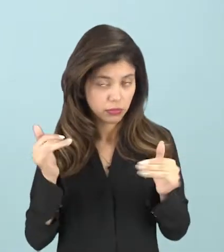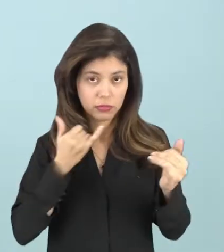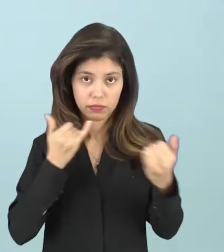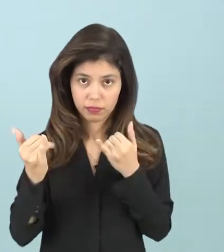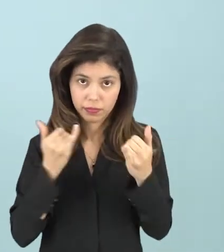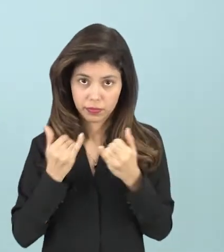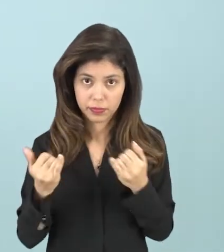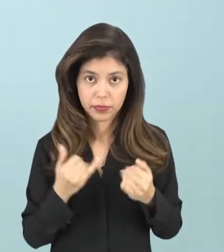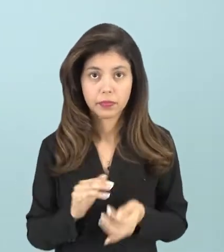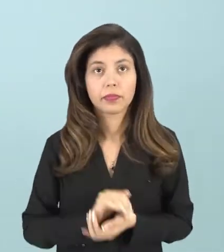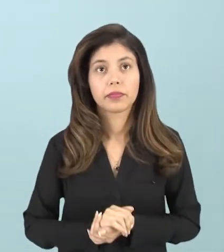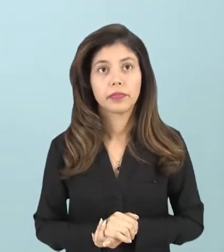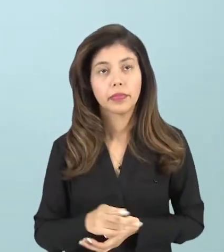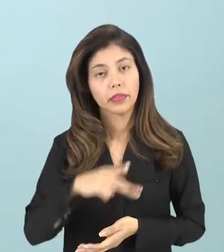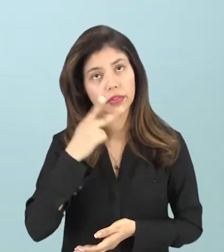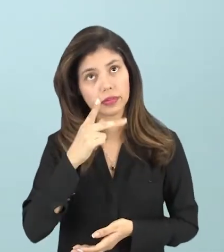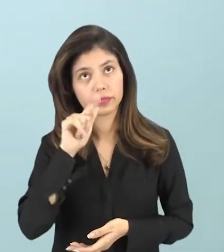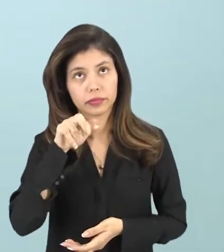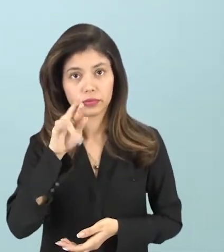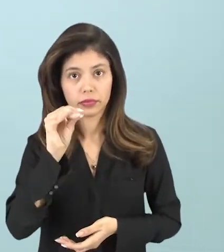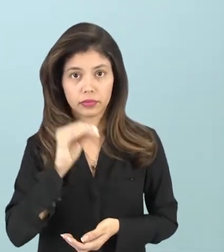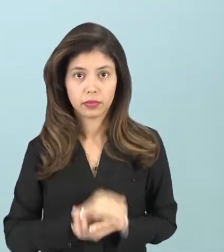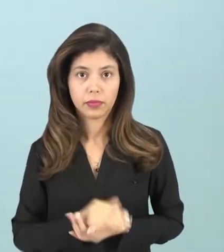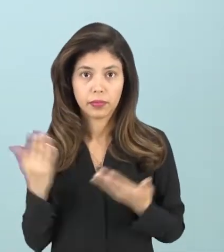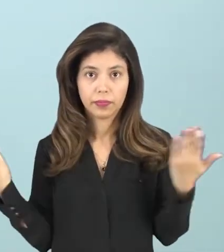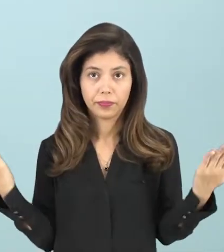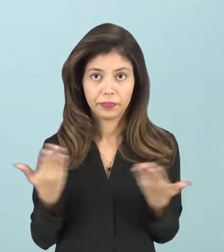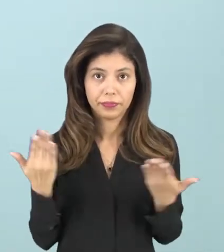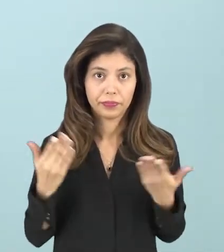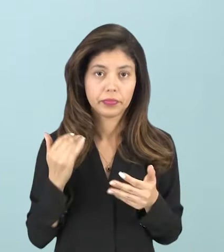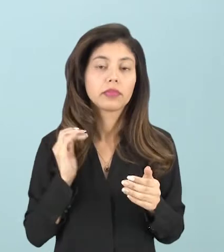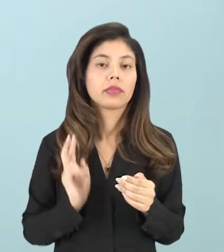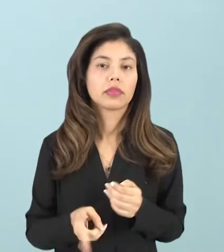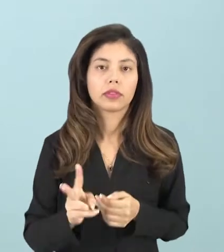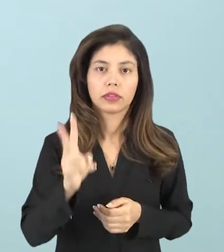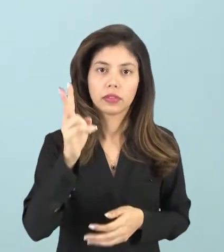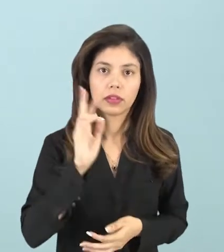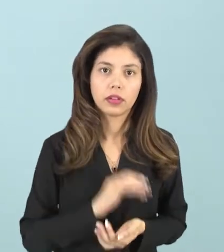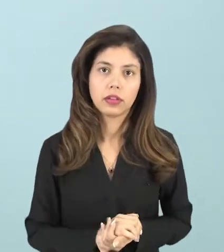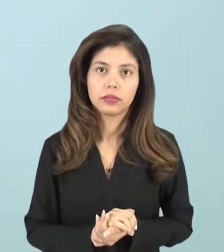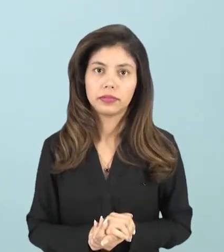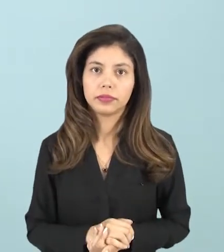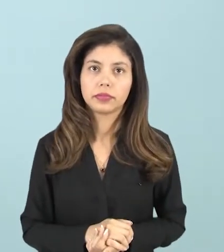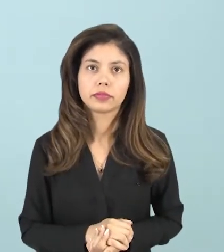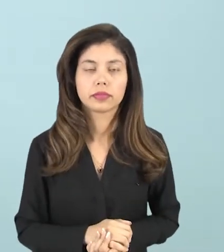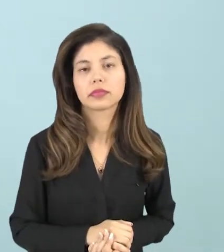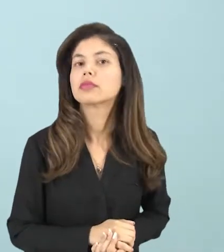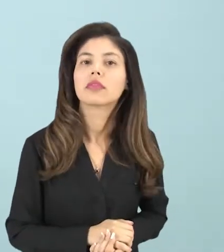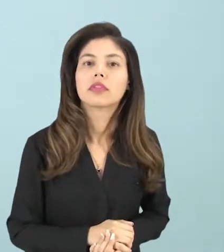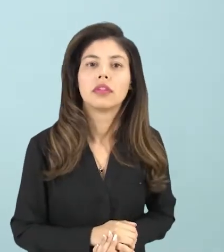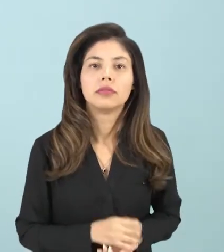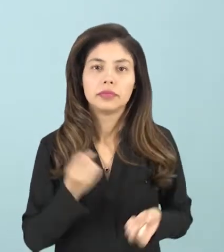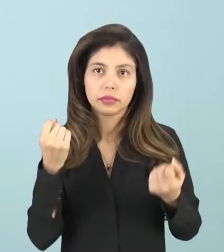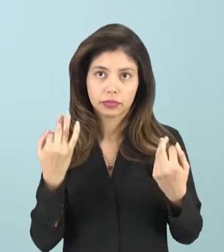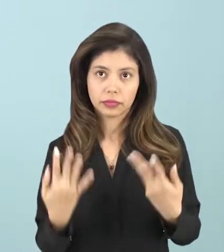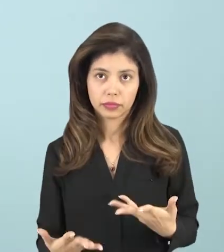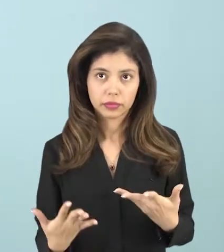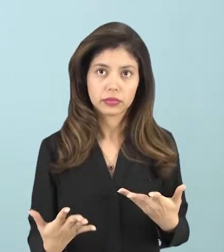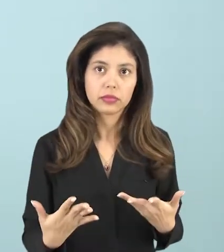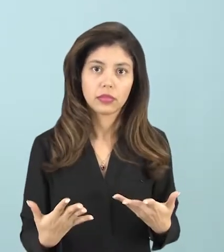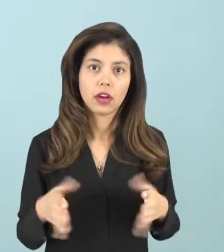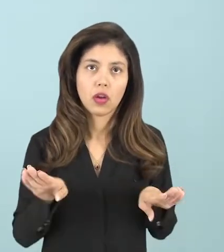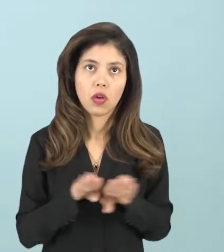informações a respeito do gênero, agora nós vamos avançar e nós vamos tratar a respeito daquilo que se